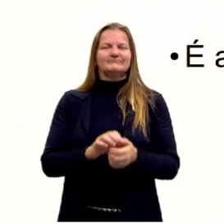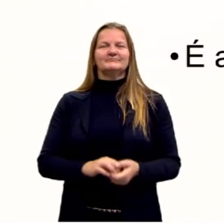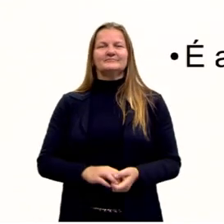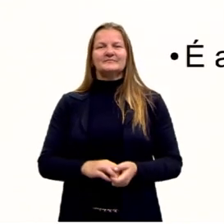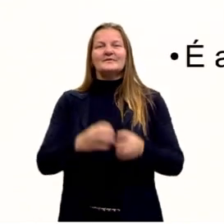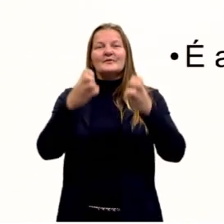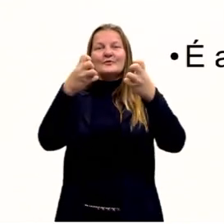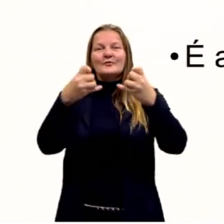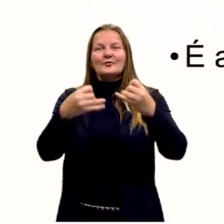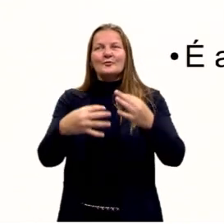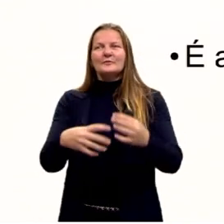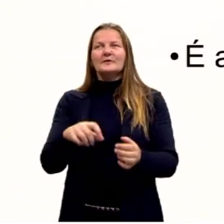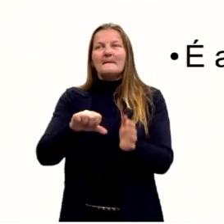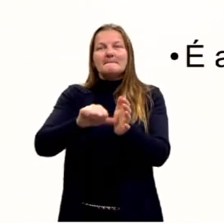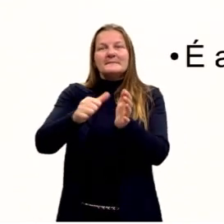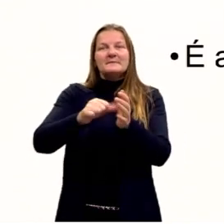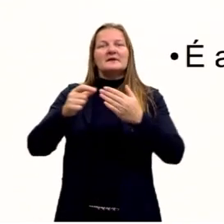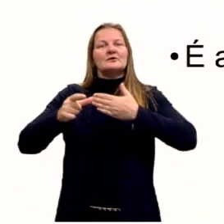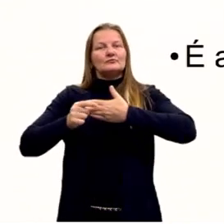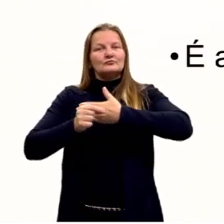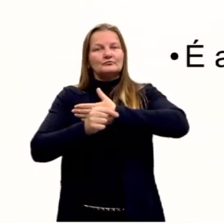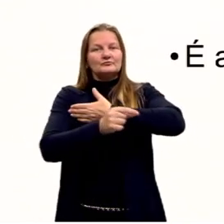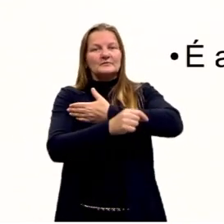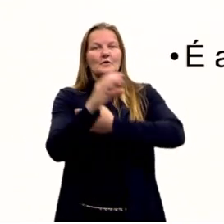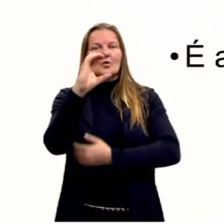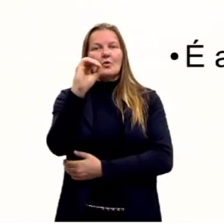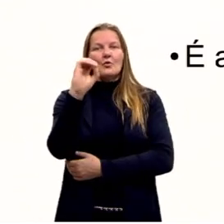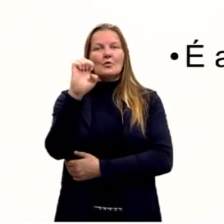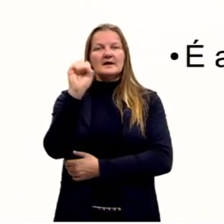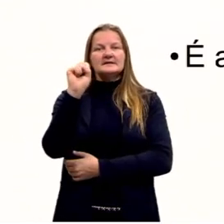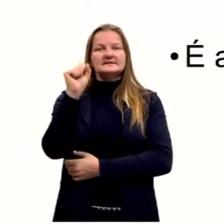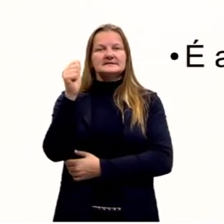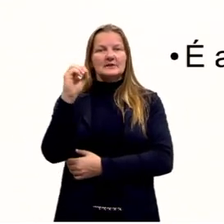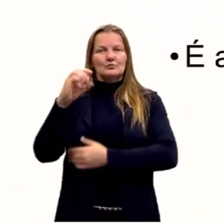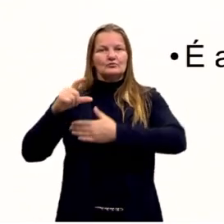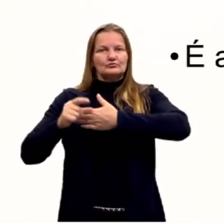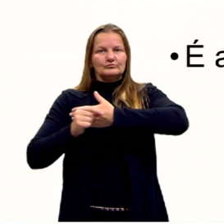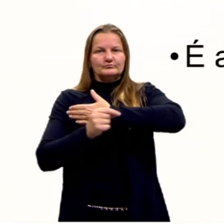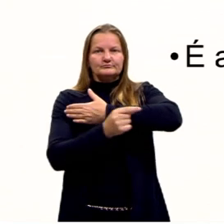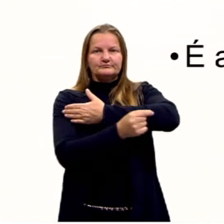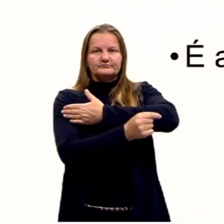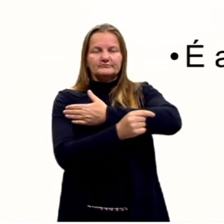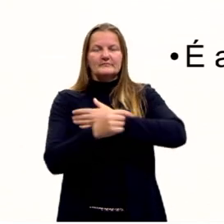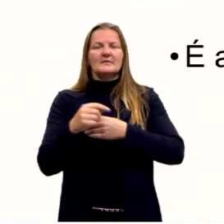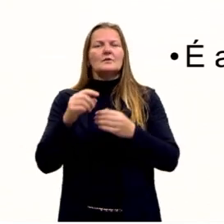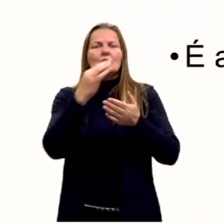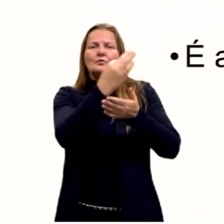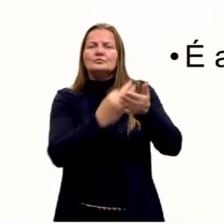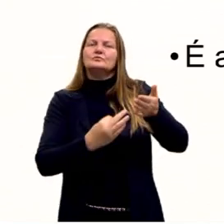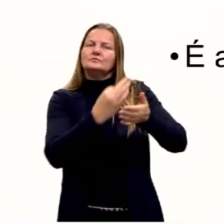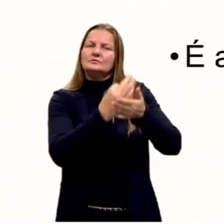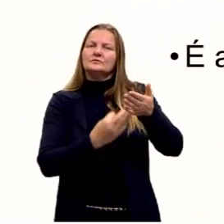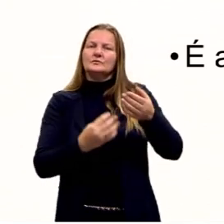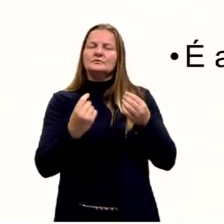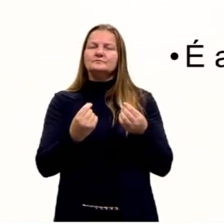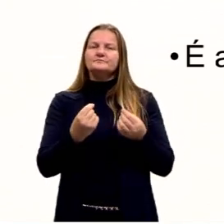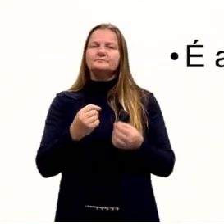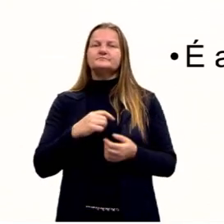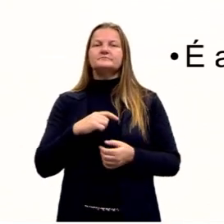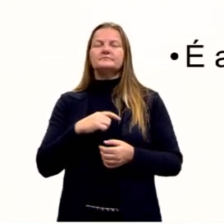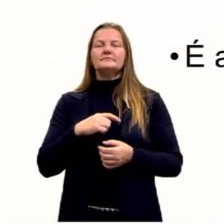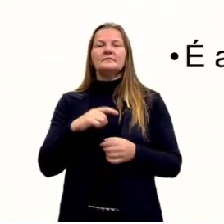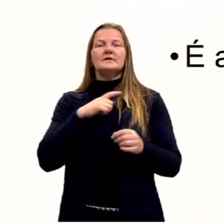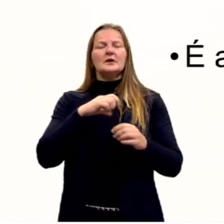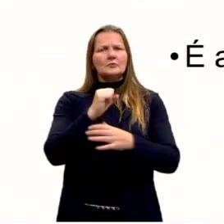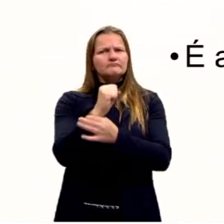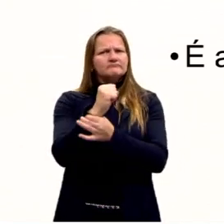A gente começa falando sobre coesão. A coesão textual é um dos meios